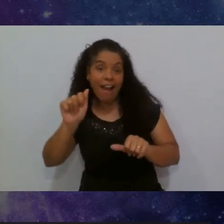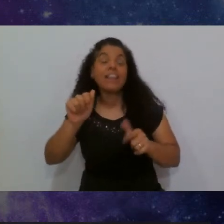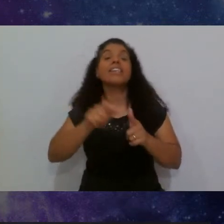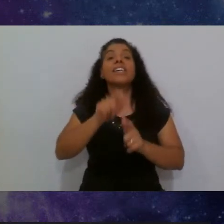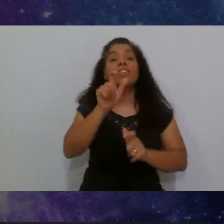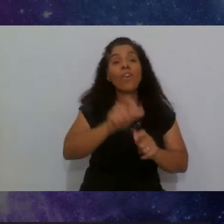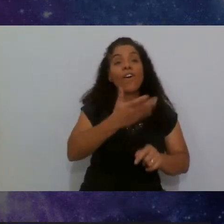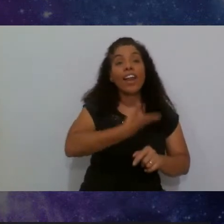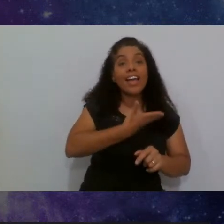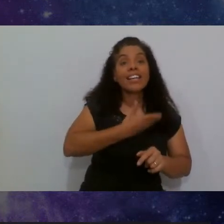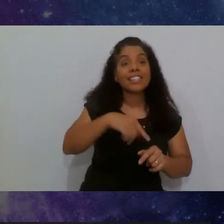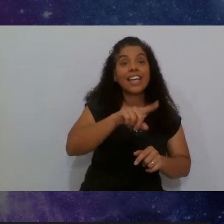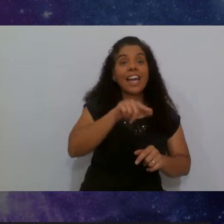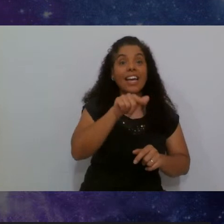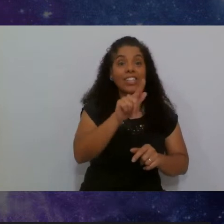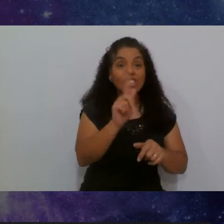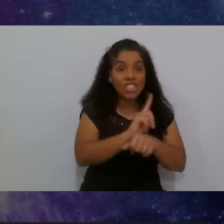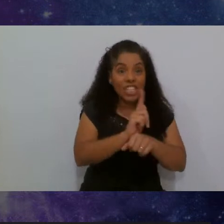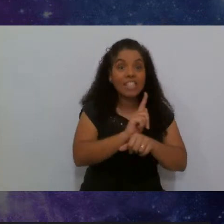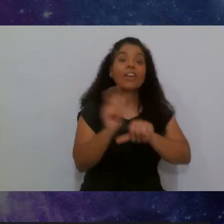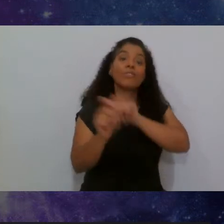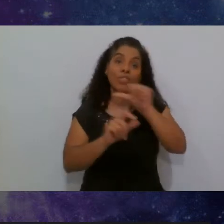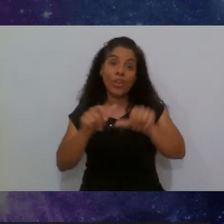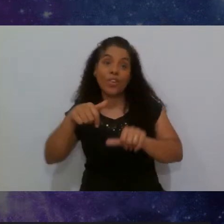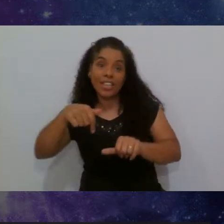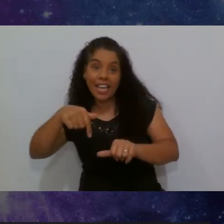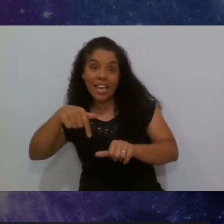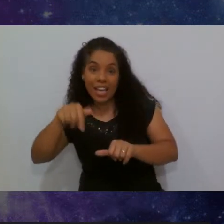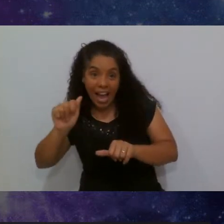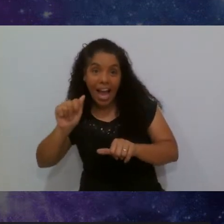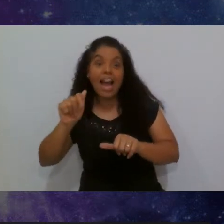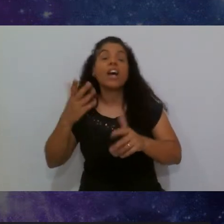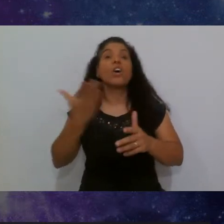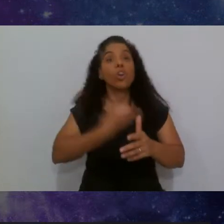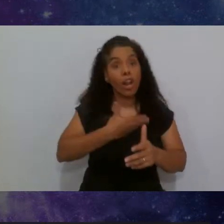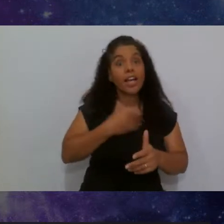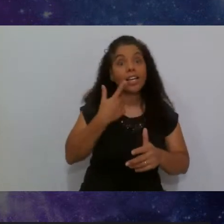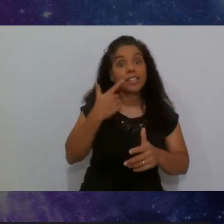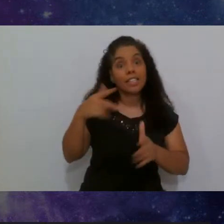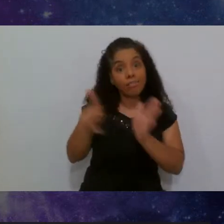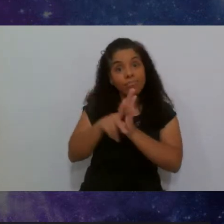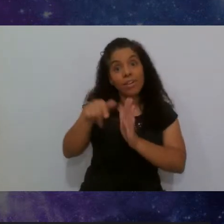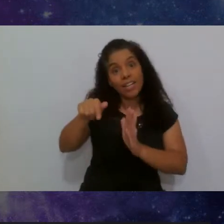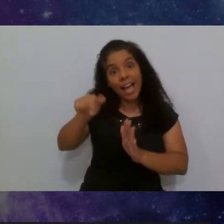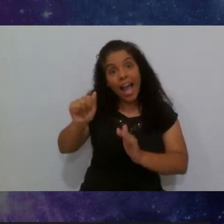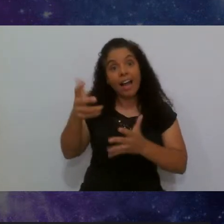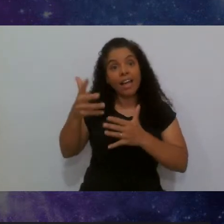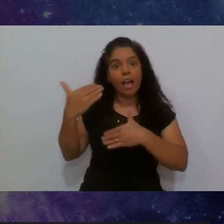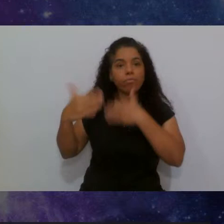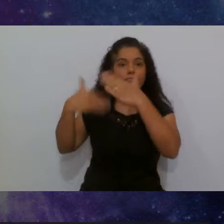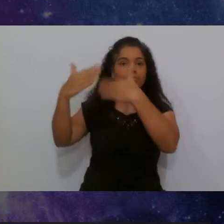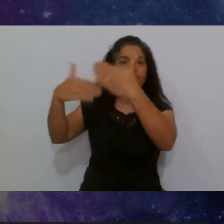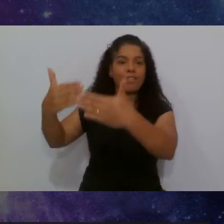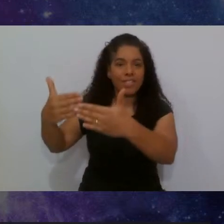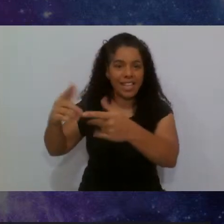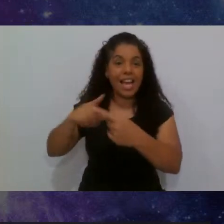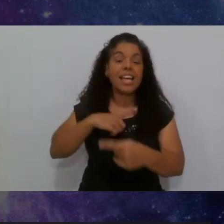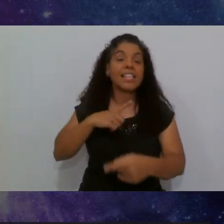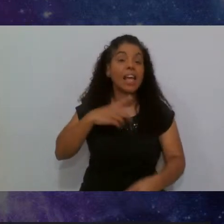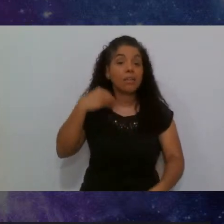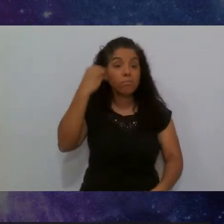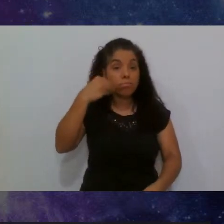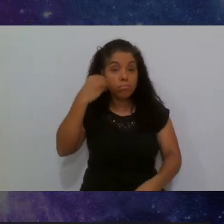viraram QAs, tem colegas que são QAs e querem avançar, tem sêniors que estão